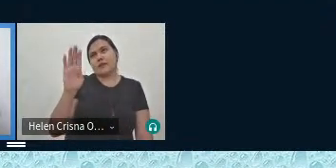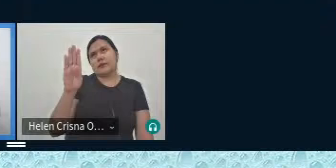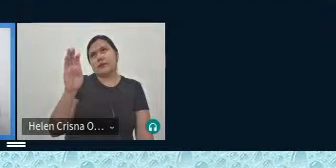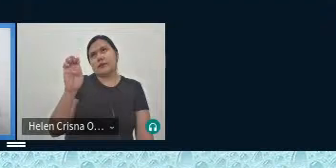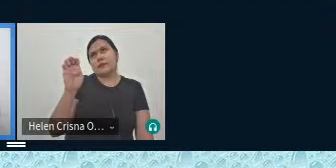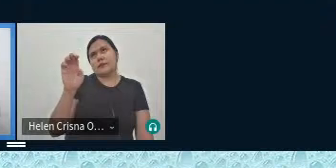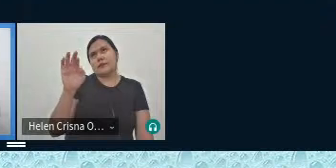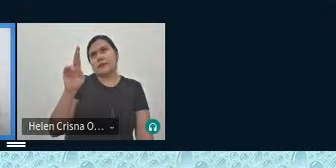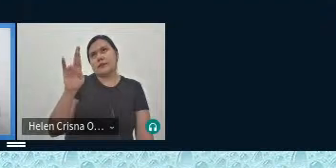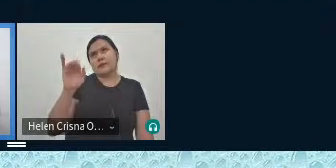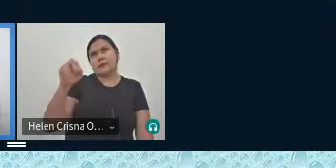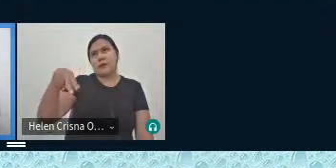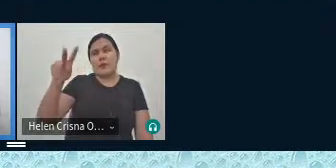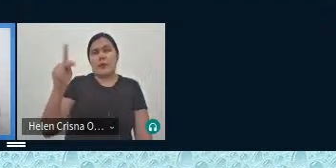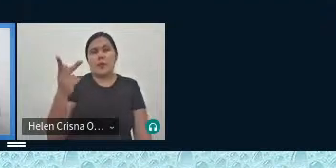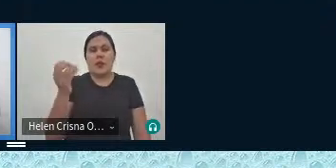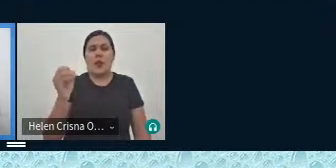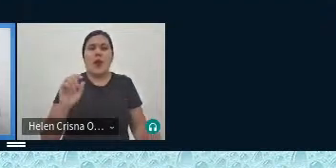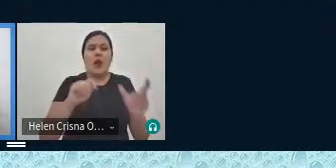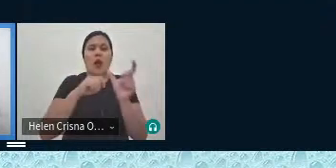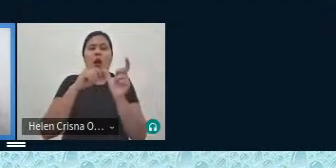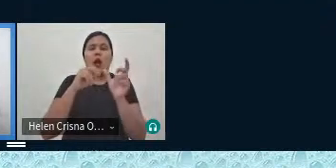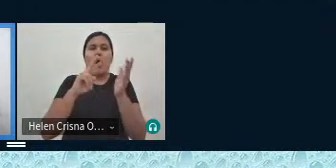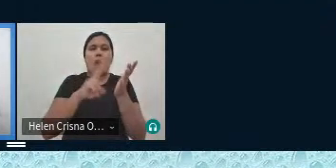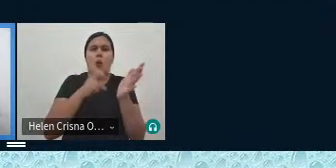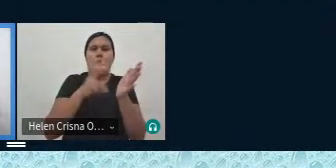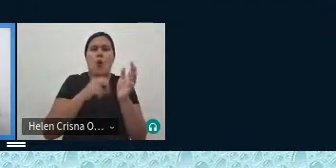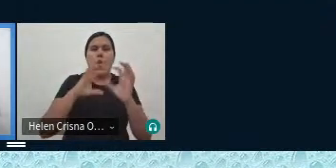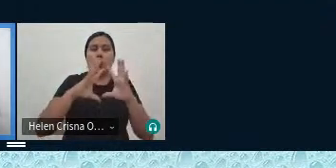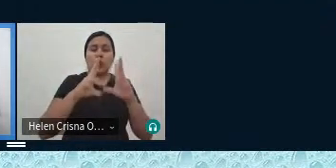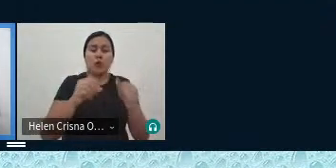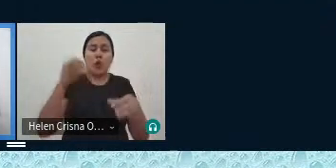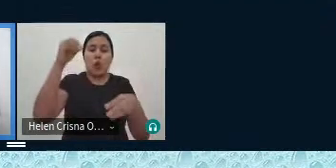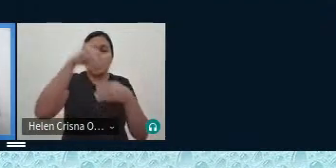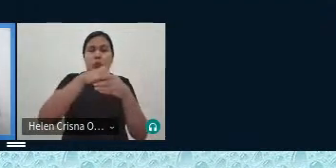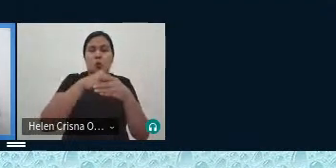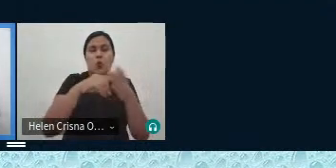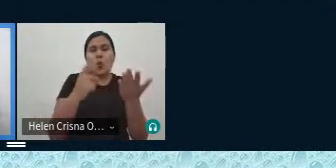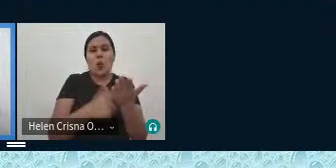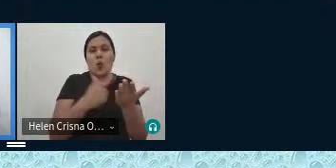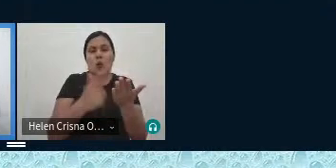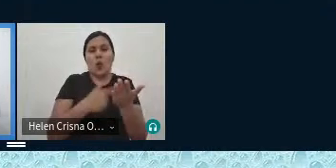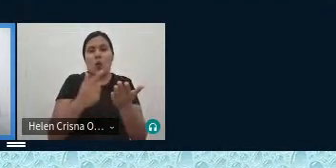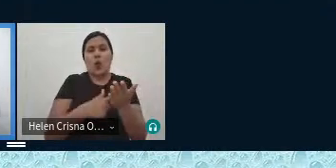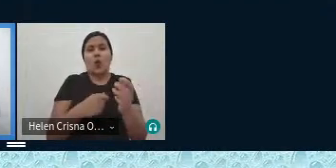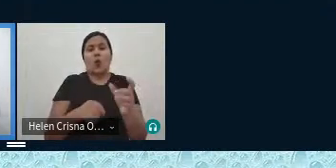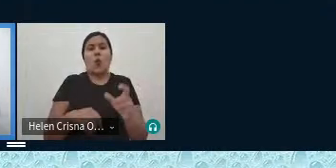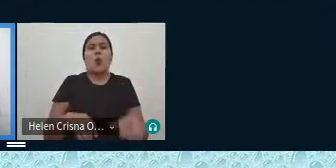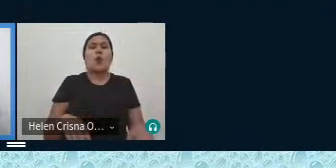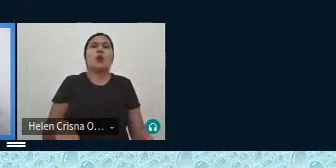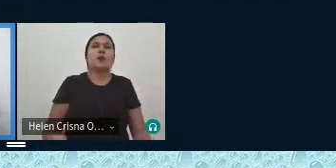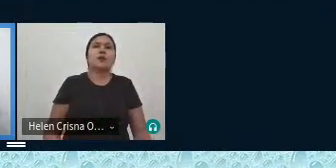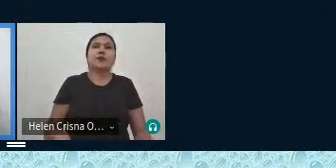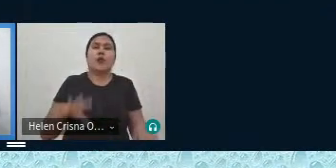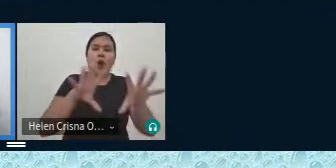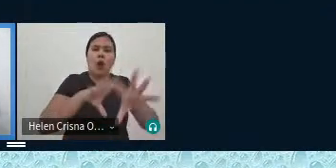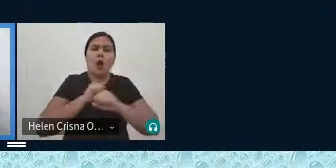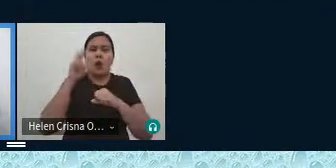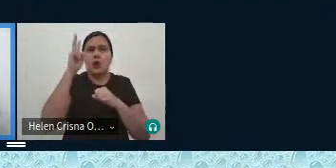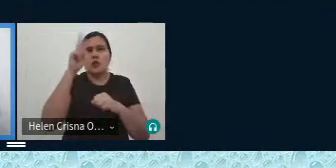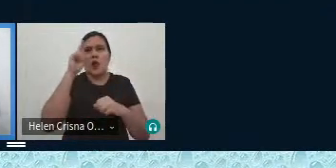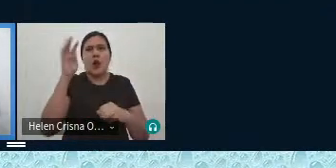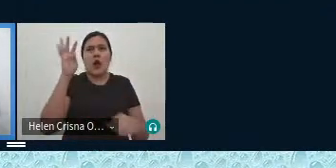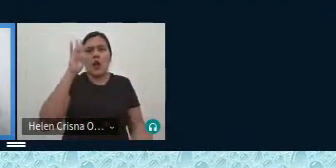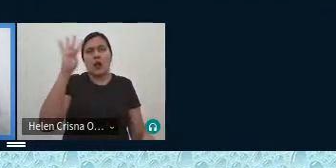vocabulário todo que está aparecendo aí eles estão dentro dos livros apanhadores de histórias contadores de sonhos